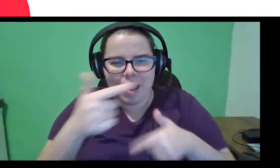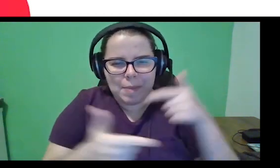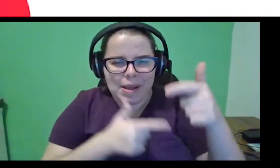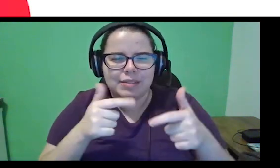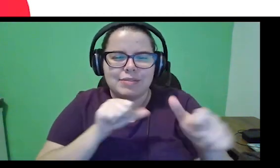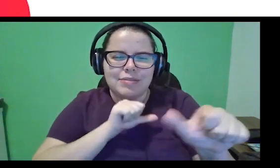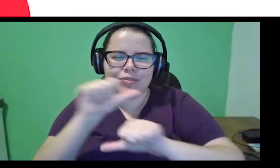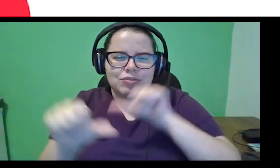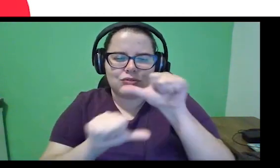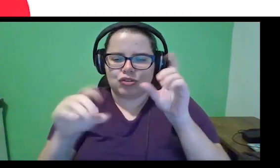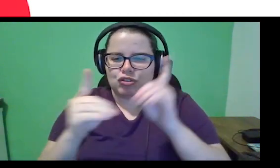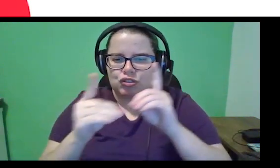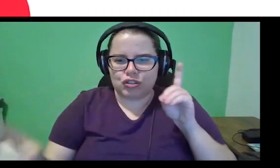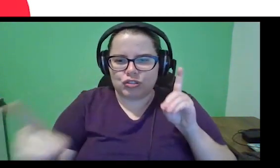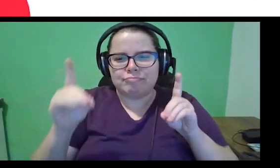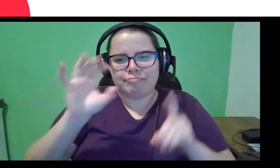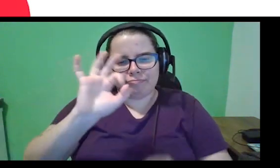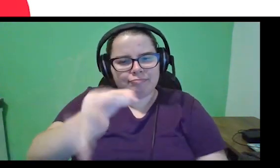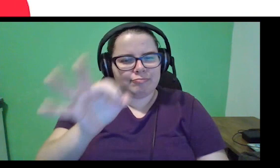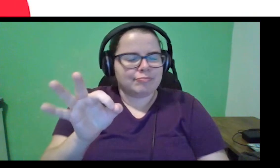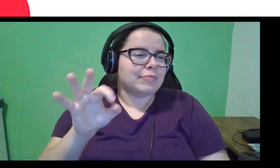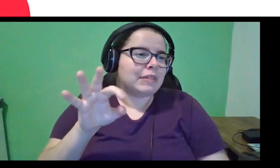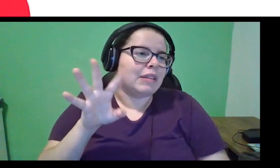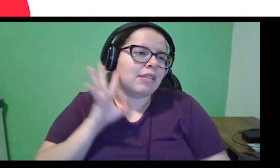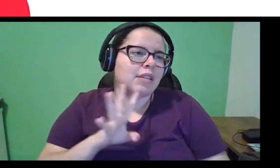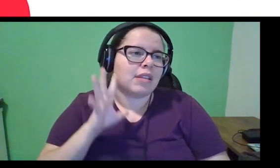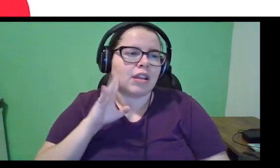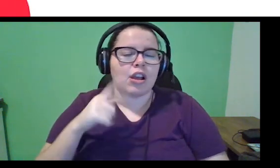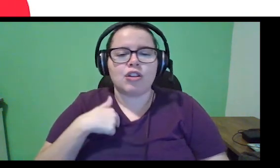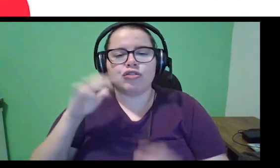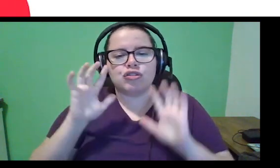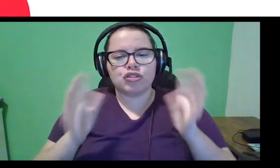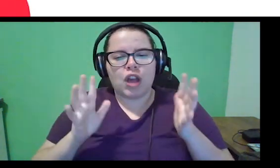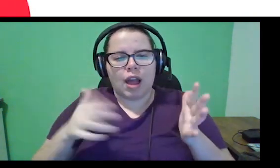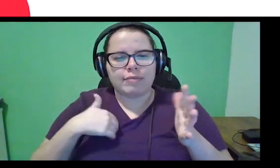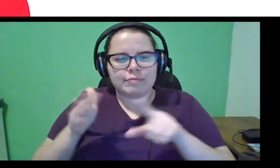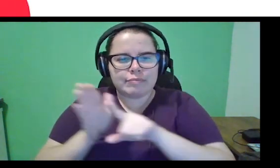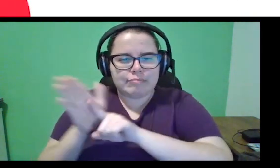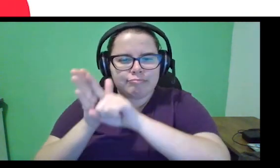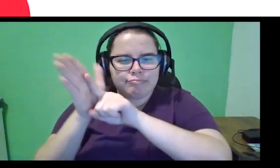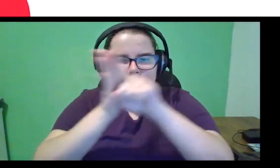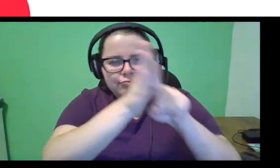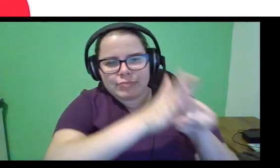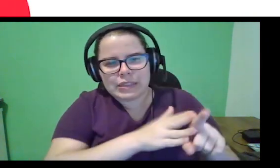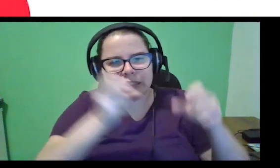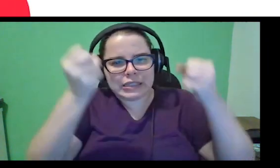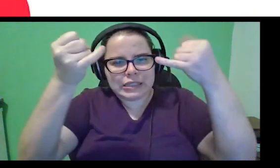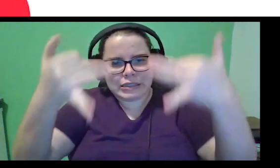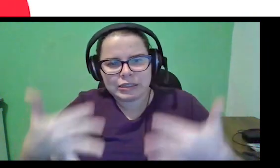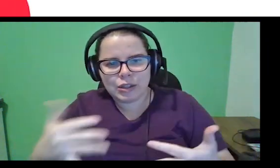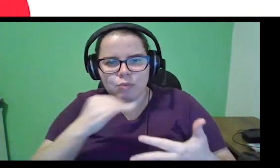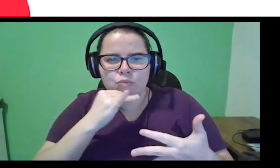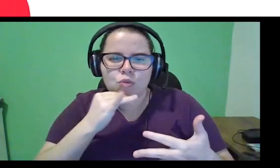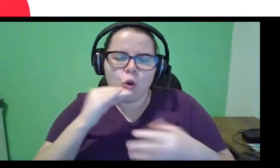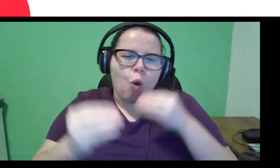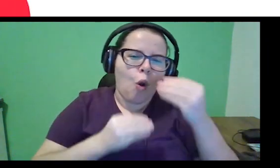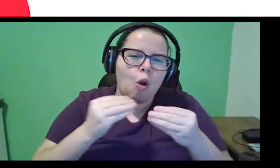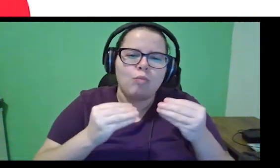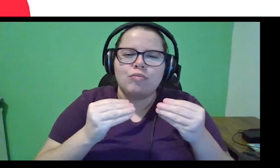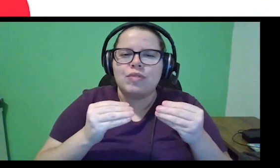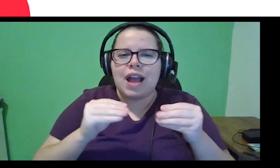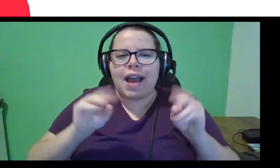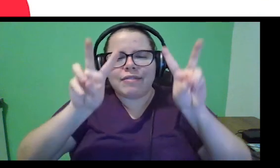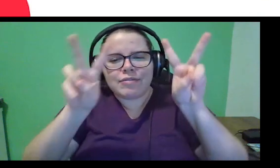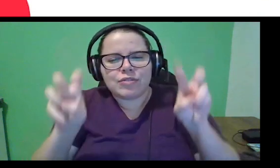transformação digital, né? E eu já fiz um diagnóstico do contexto, já entendi como que está em relação à